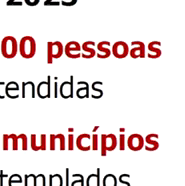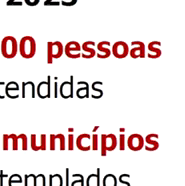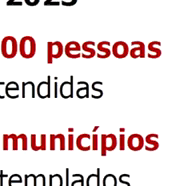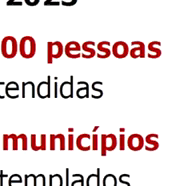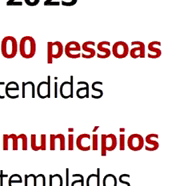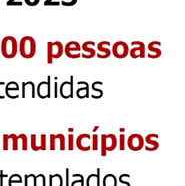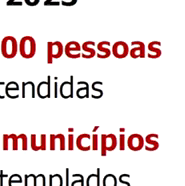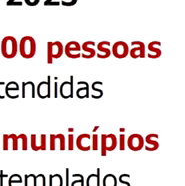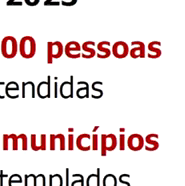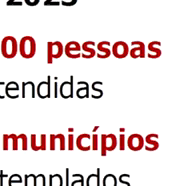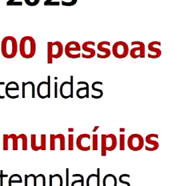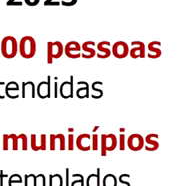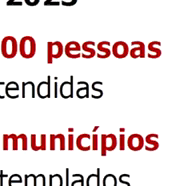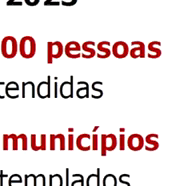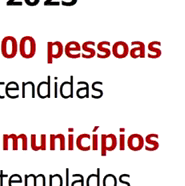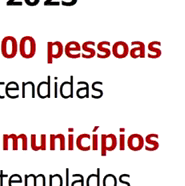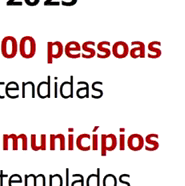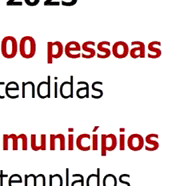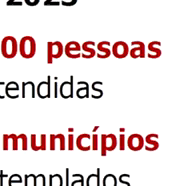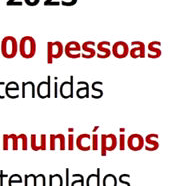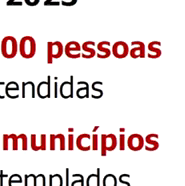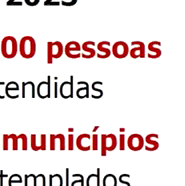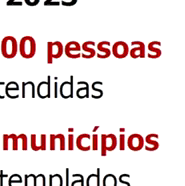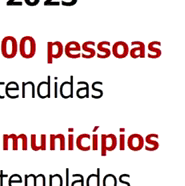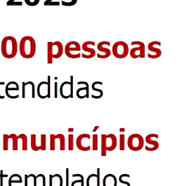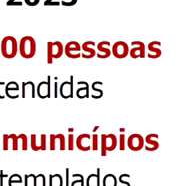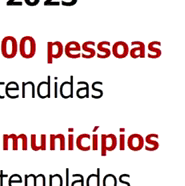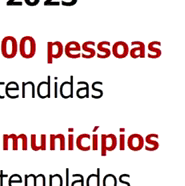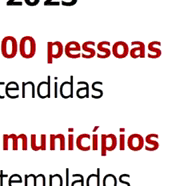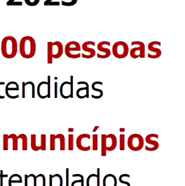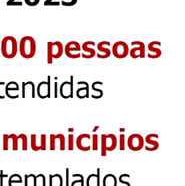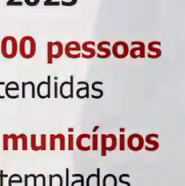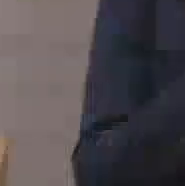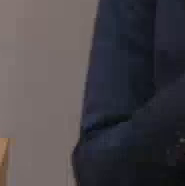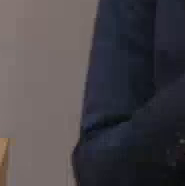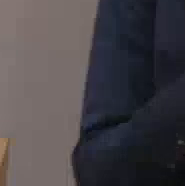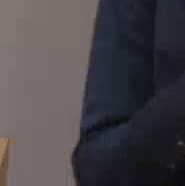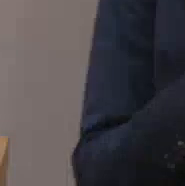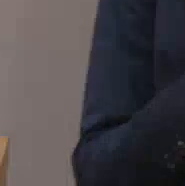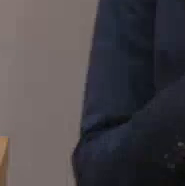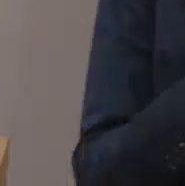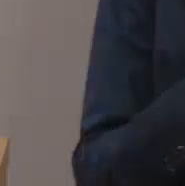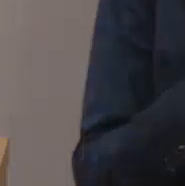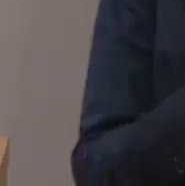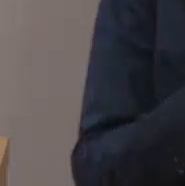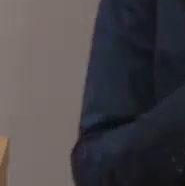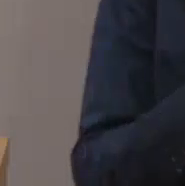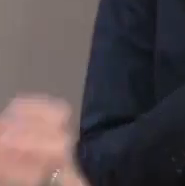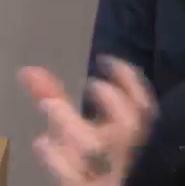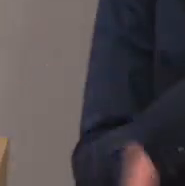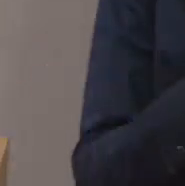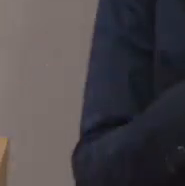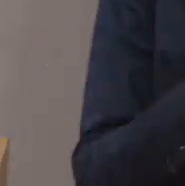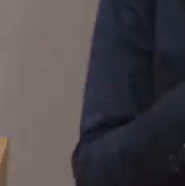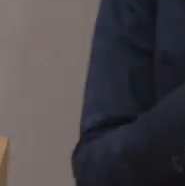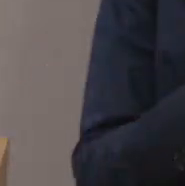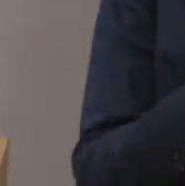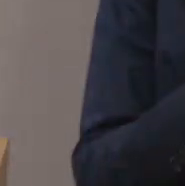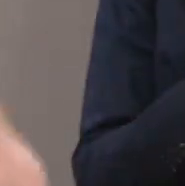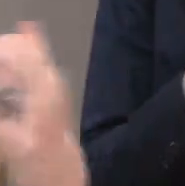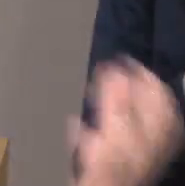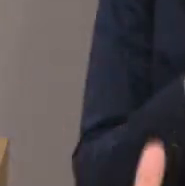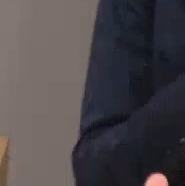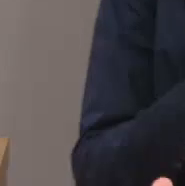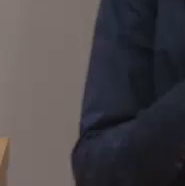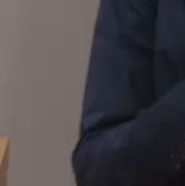de falar que esse projeto não é só formação profissional ou qualificação. Ele tem um componente